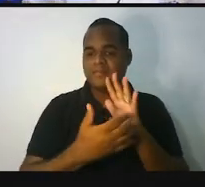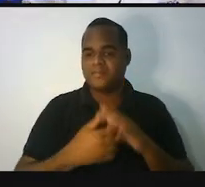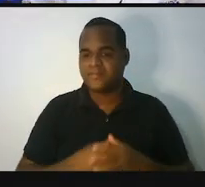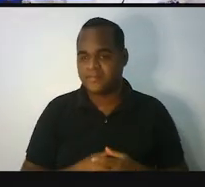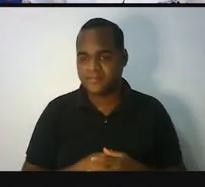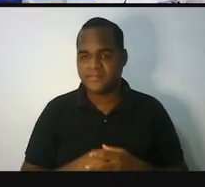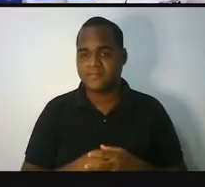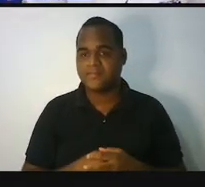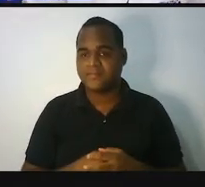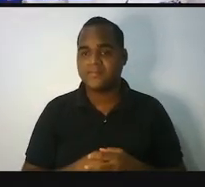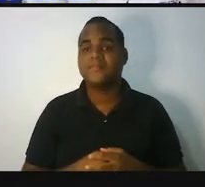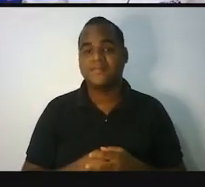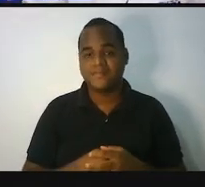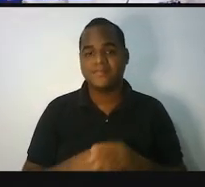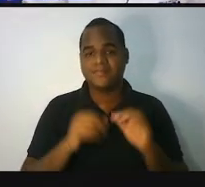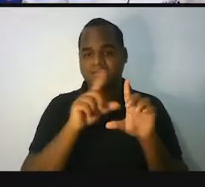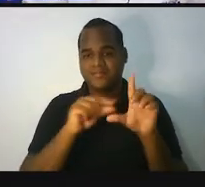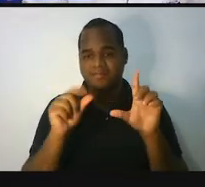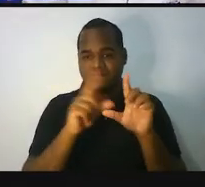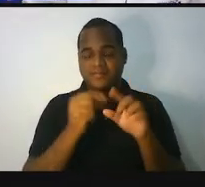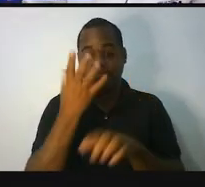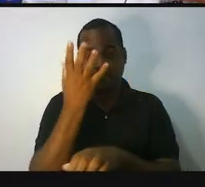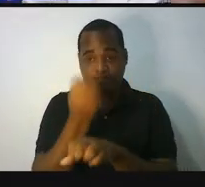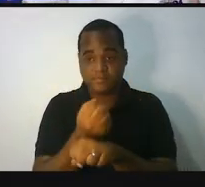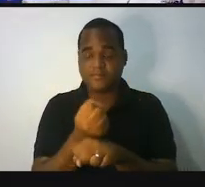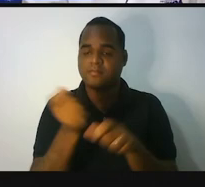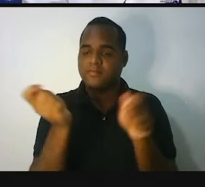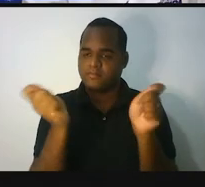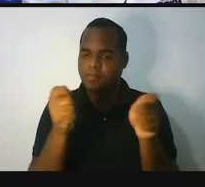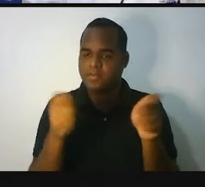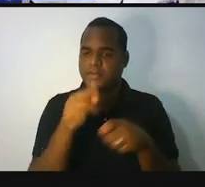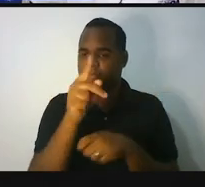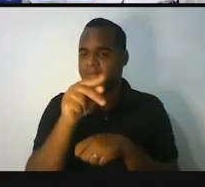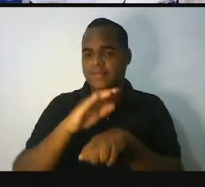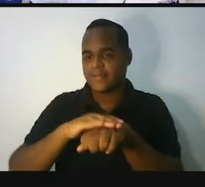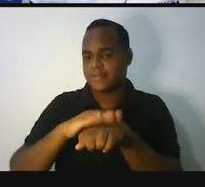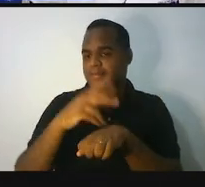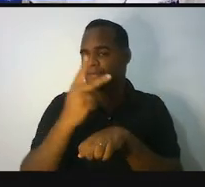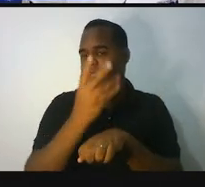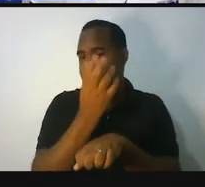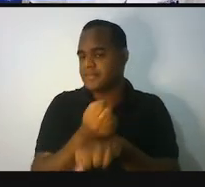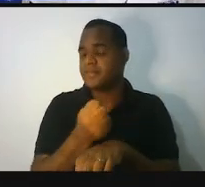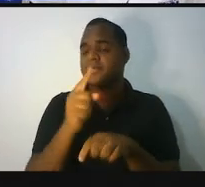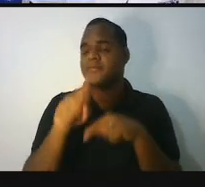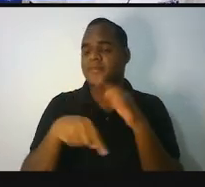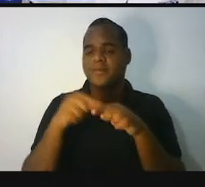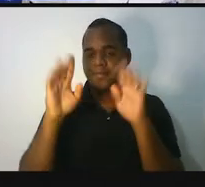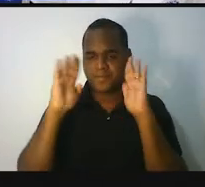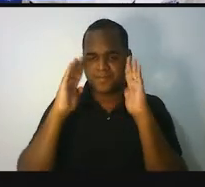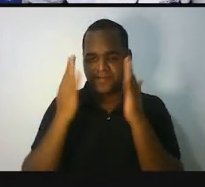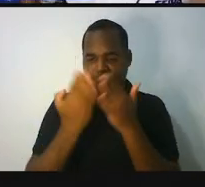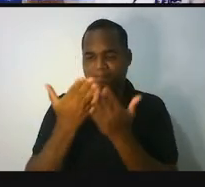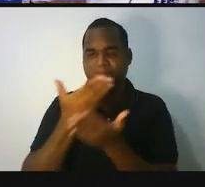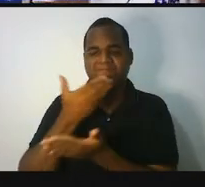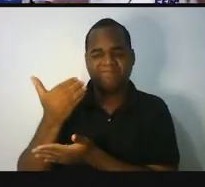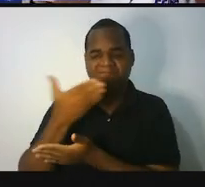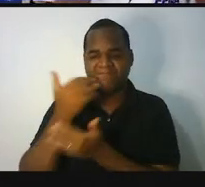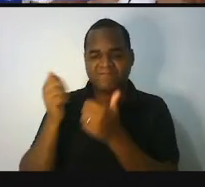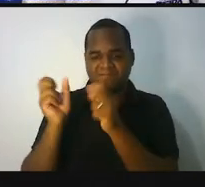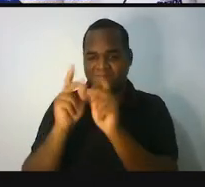aí o link na descrição para você baixar esse arquivo que é para você ter um direcionamento melhor para fazer isso.